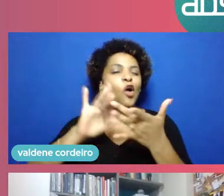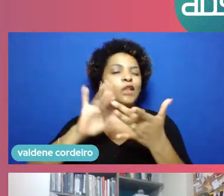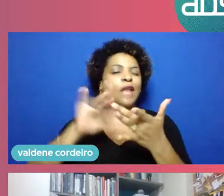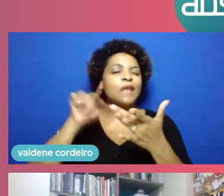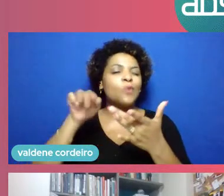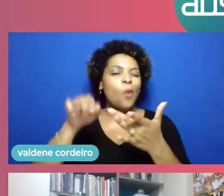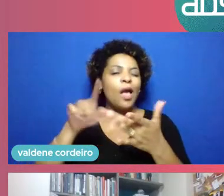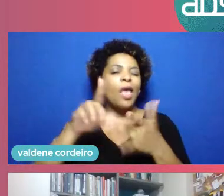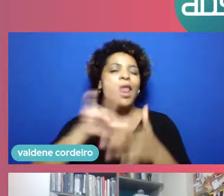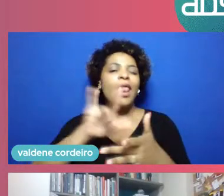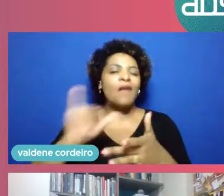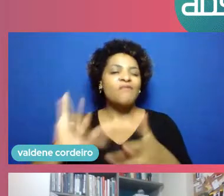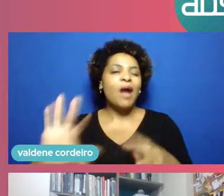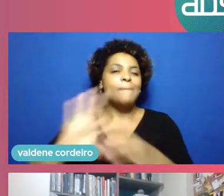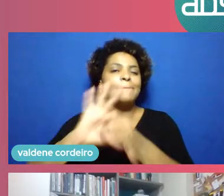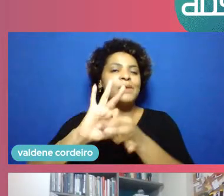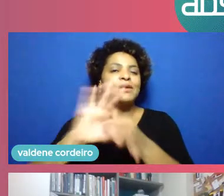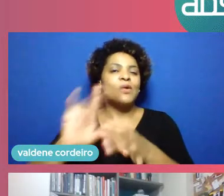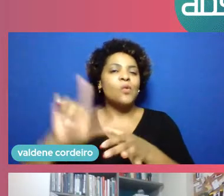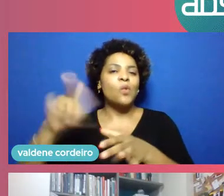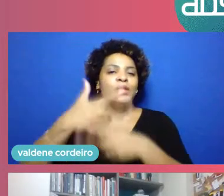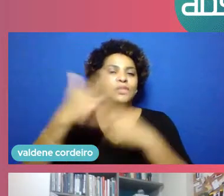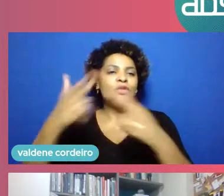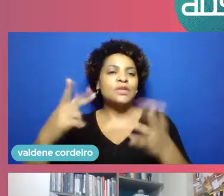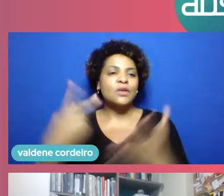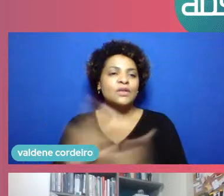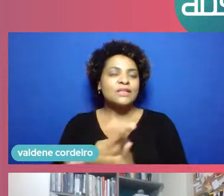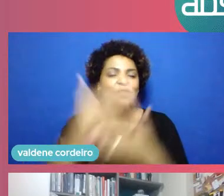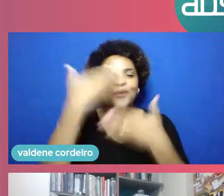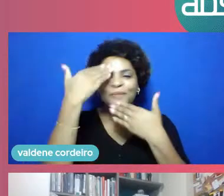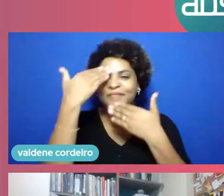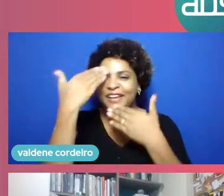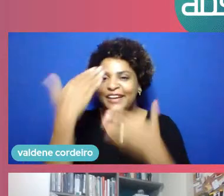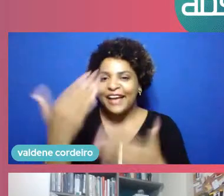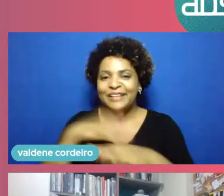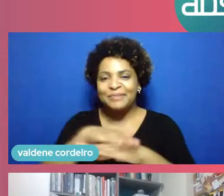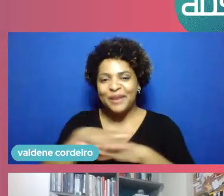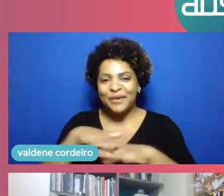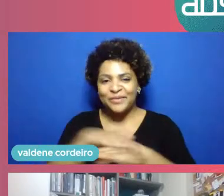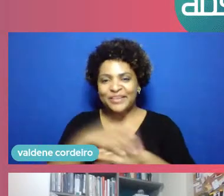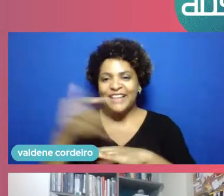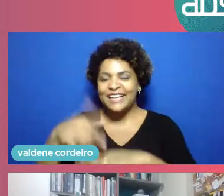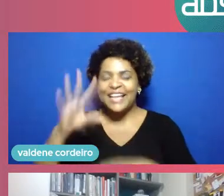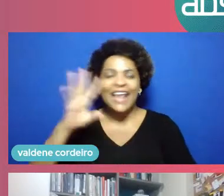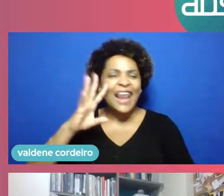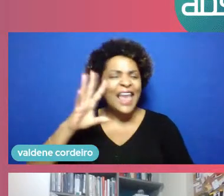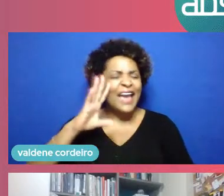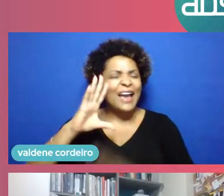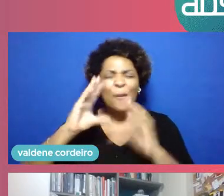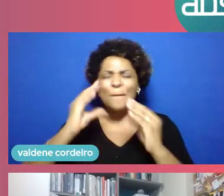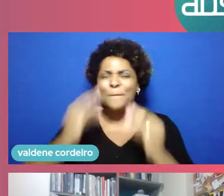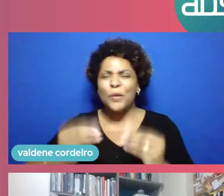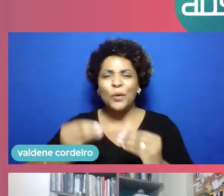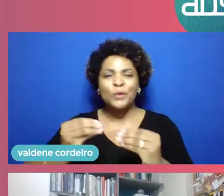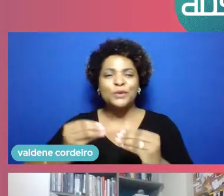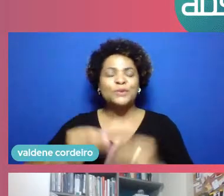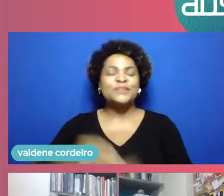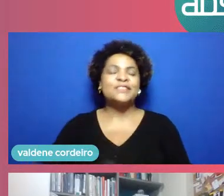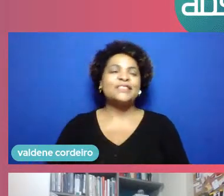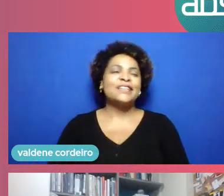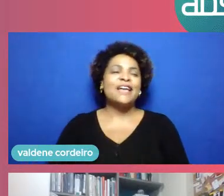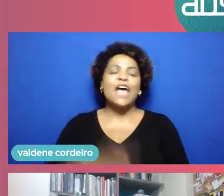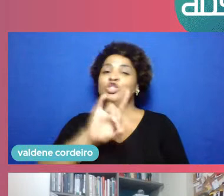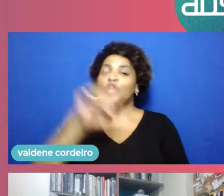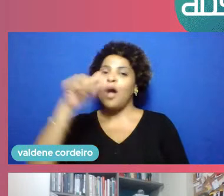estiverem acontecendo e gente obrigado aí pela conversa de vocês foi muito legal muito agregador para todo mundo não só em Pernambuco mas